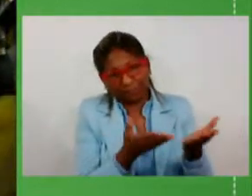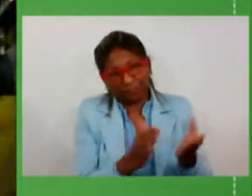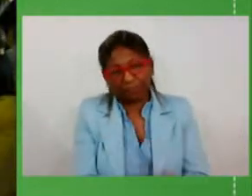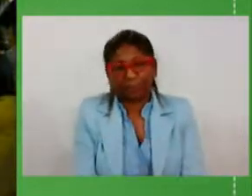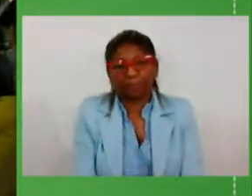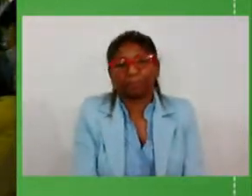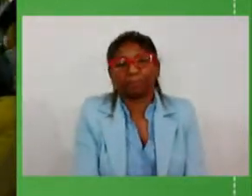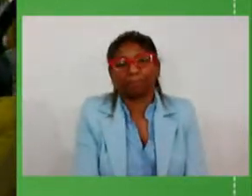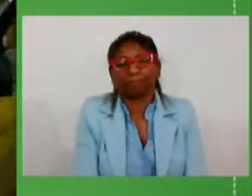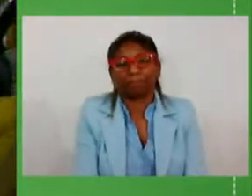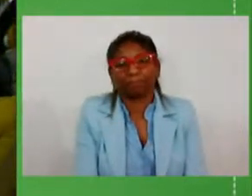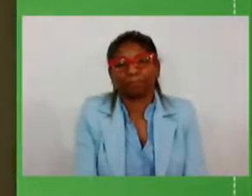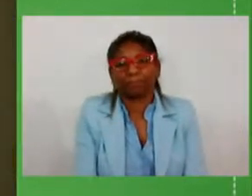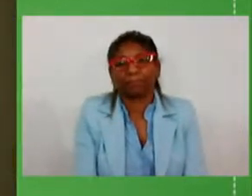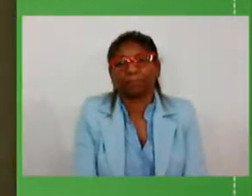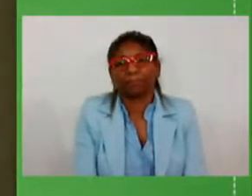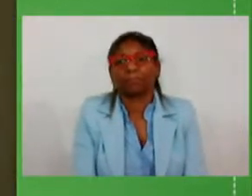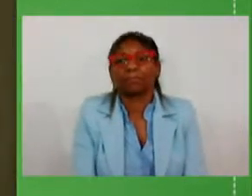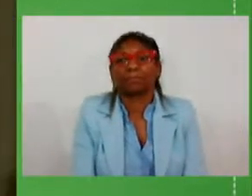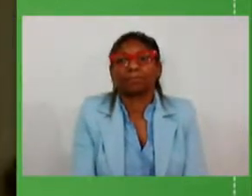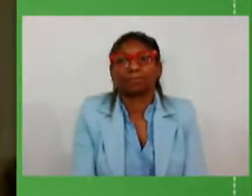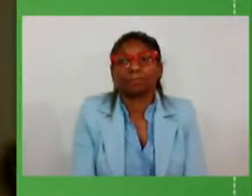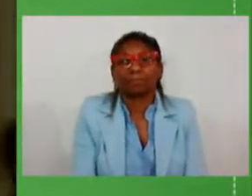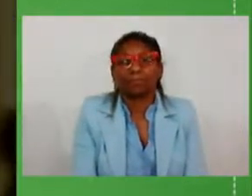da vontade